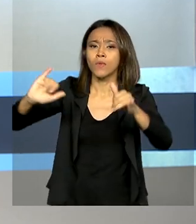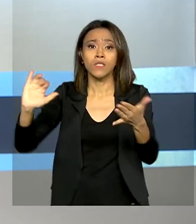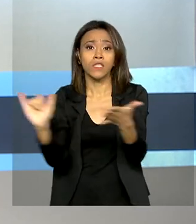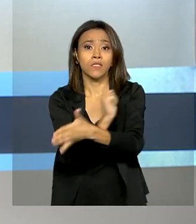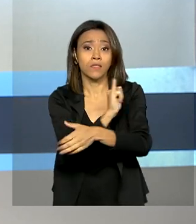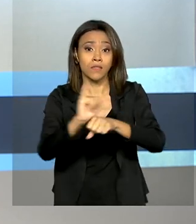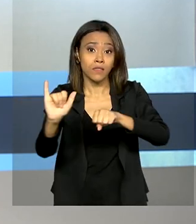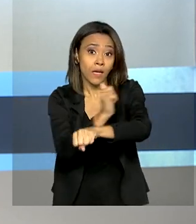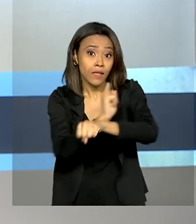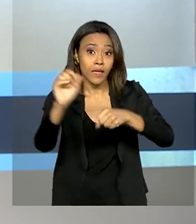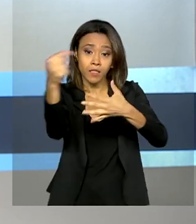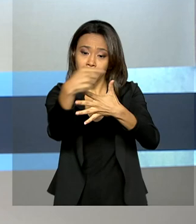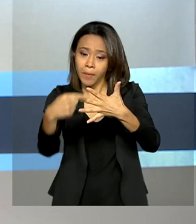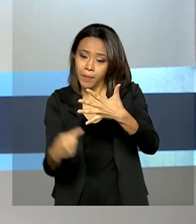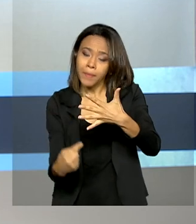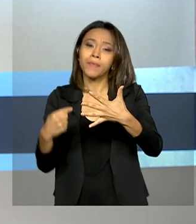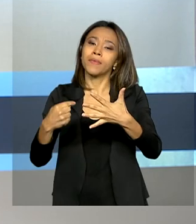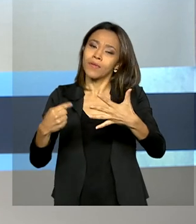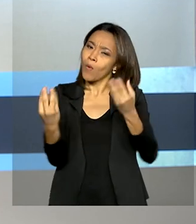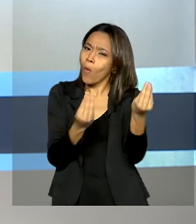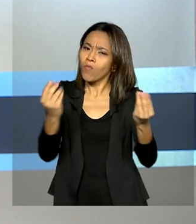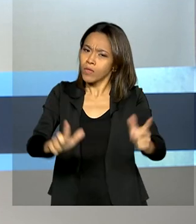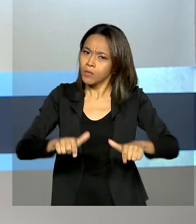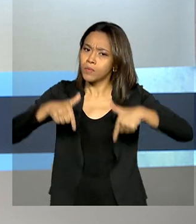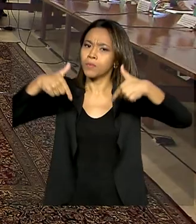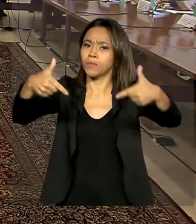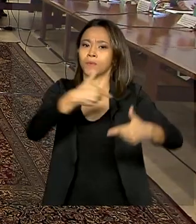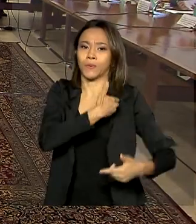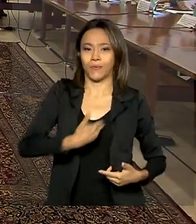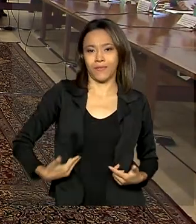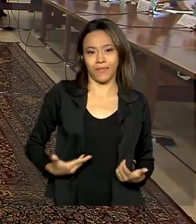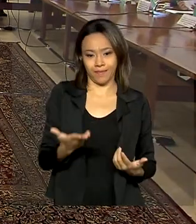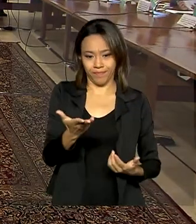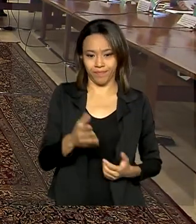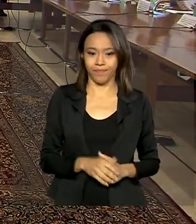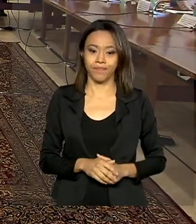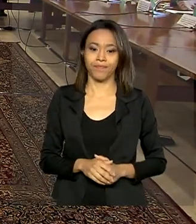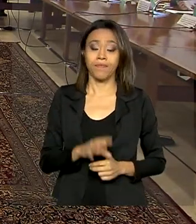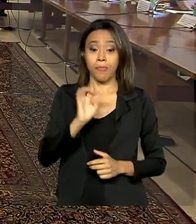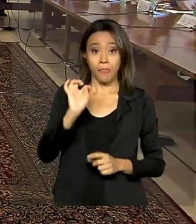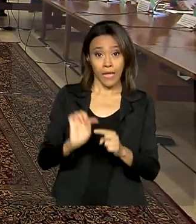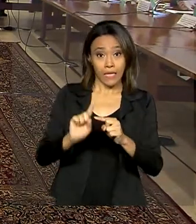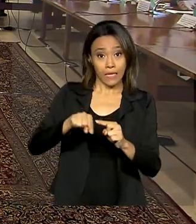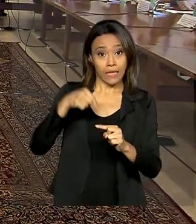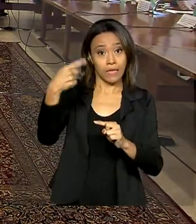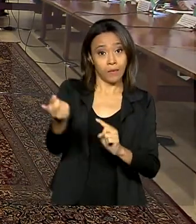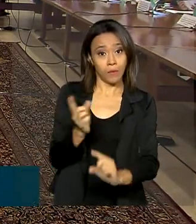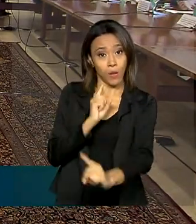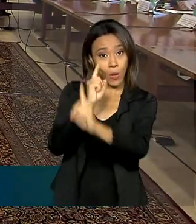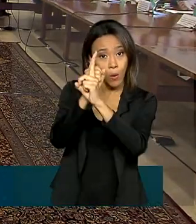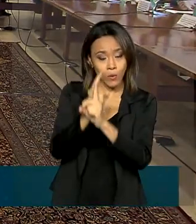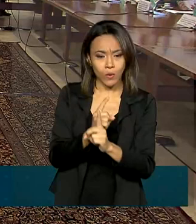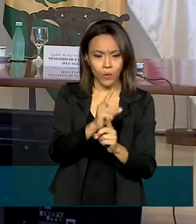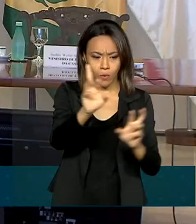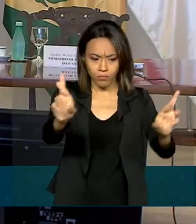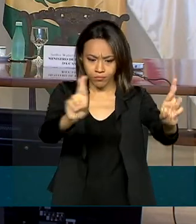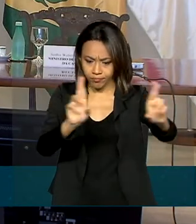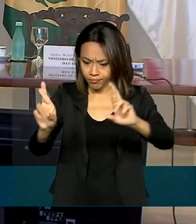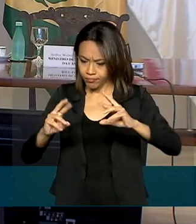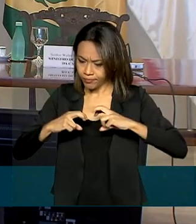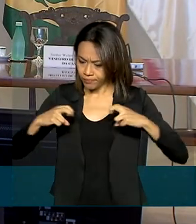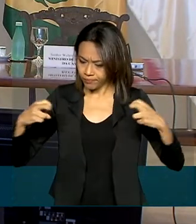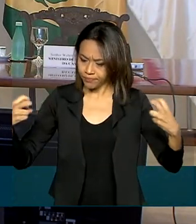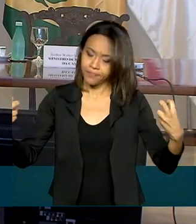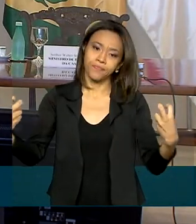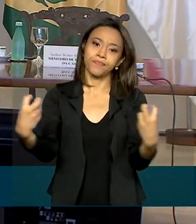próximas ações do governo na região amazônica. Após o encontro com os membros do Conselho da Amazônia, o vice